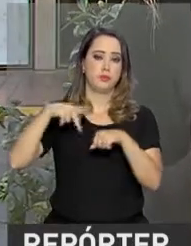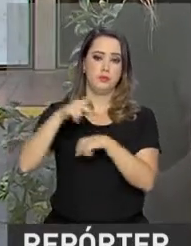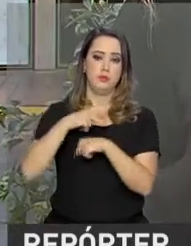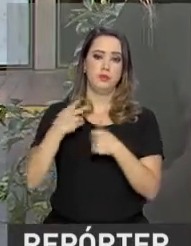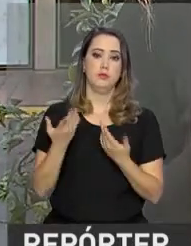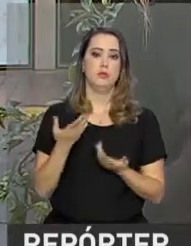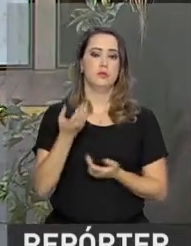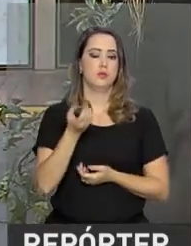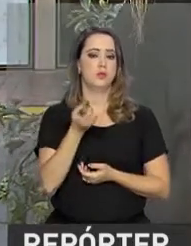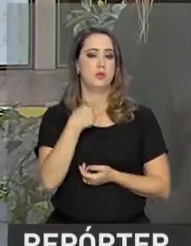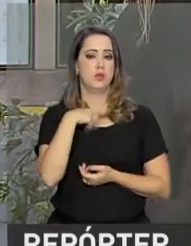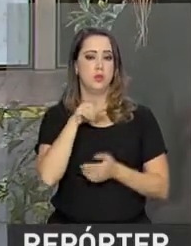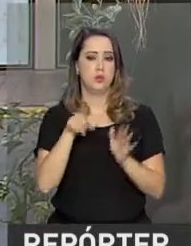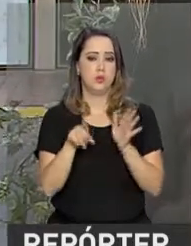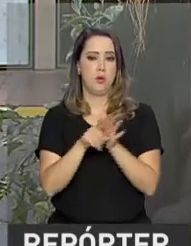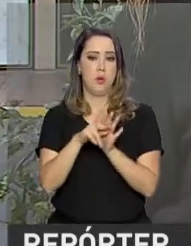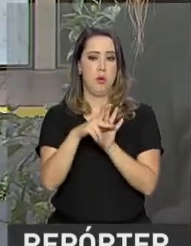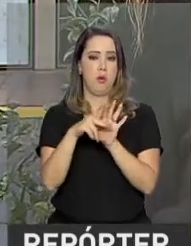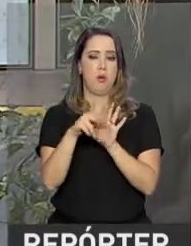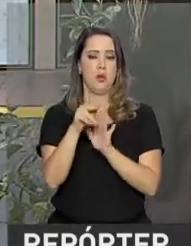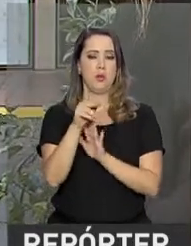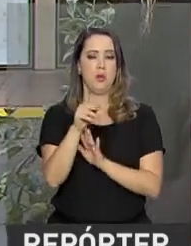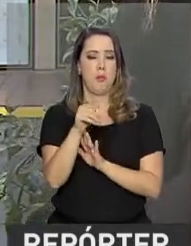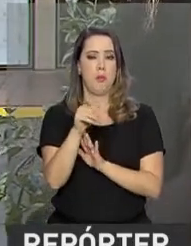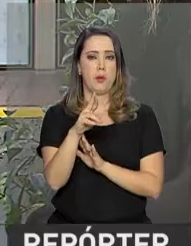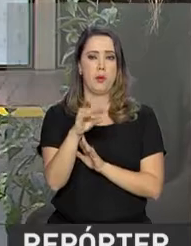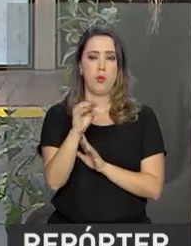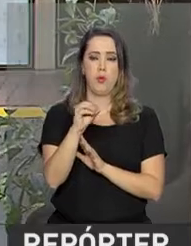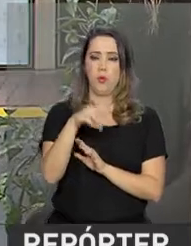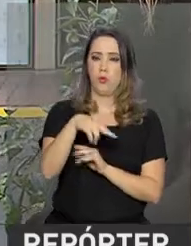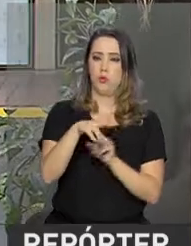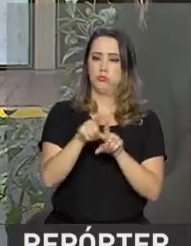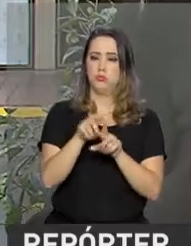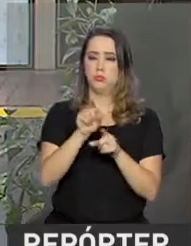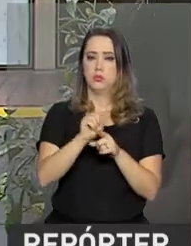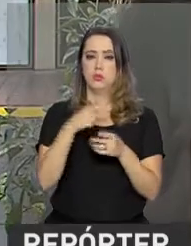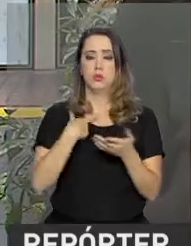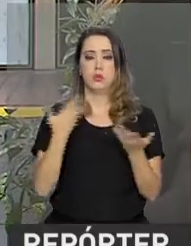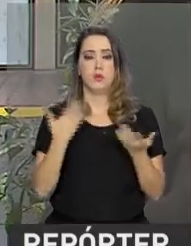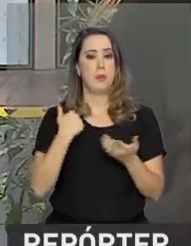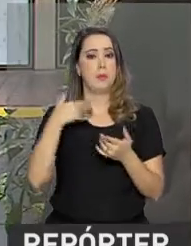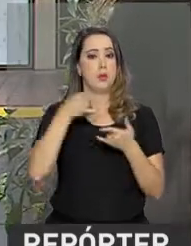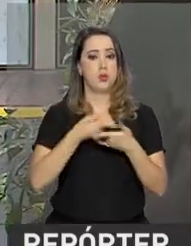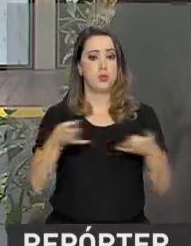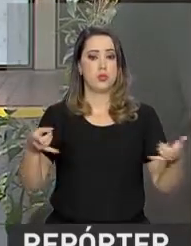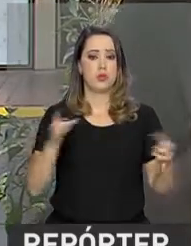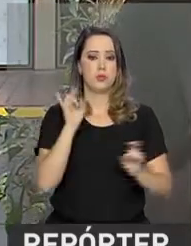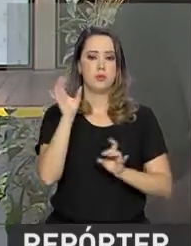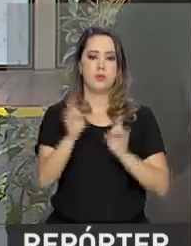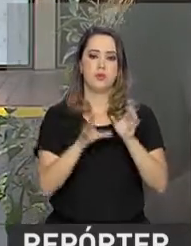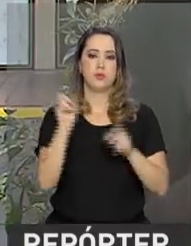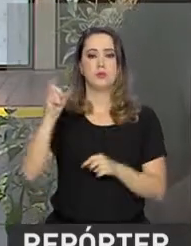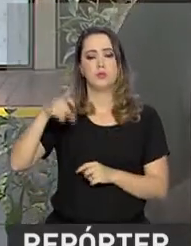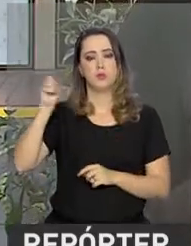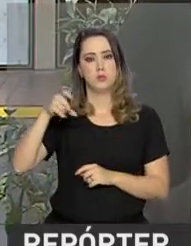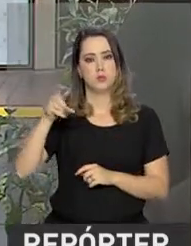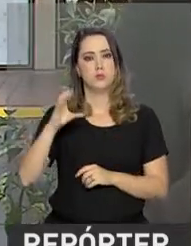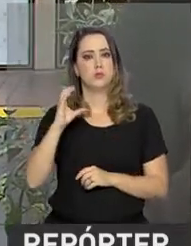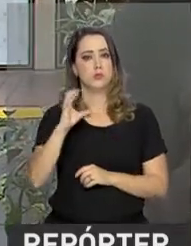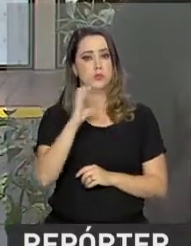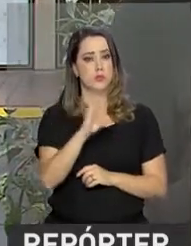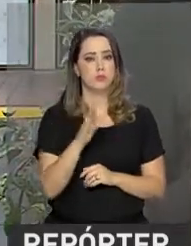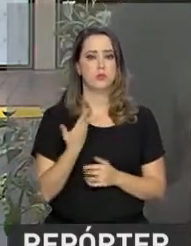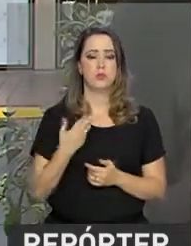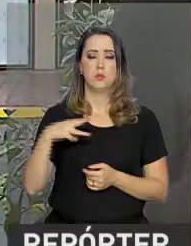segundo dados do Serviço de Proteção ao Crédito. E a maioria das dívidas é com cheque especial e com cartões de crédito.